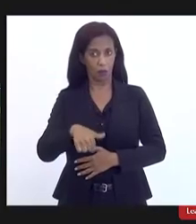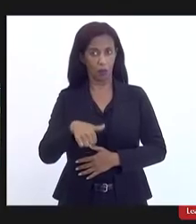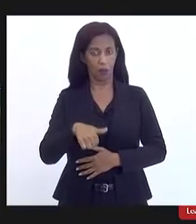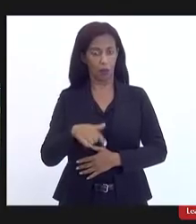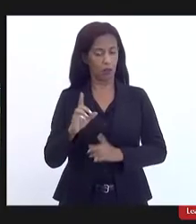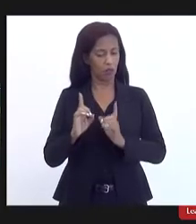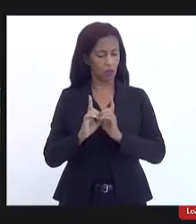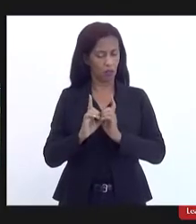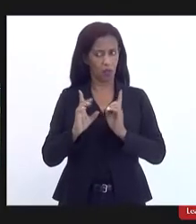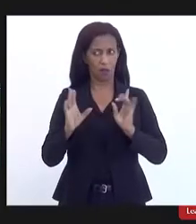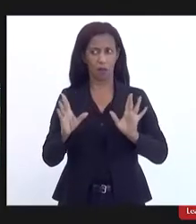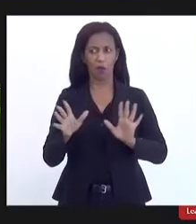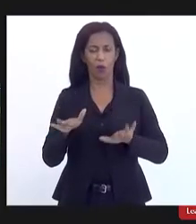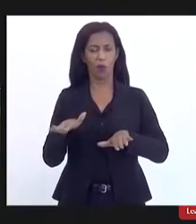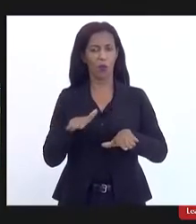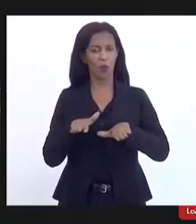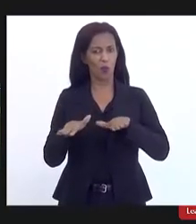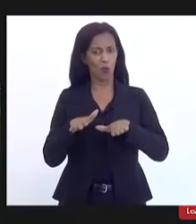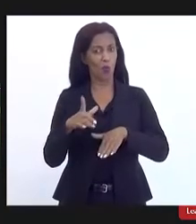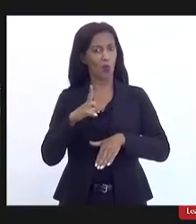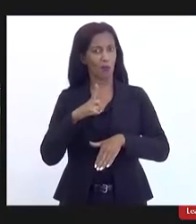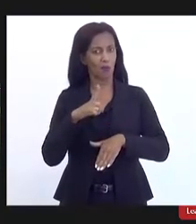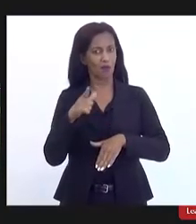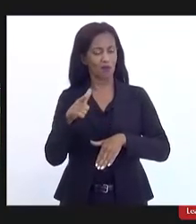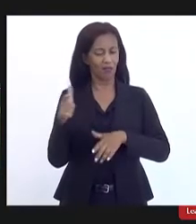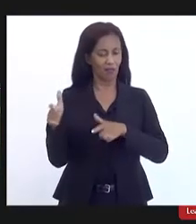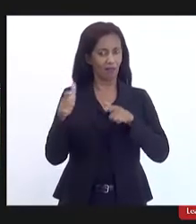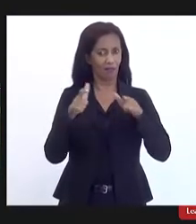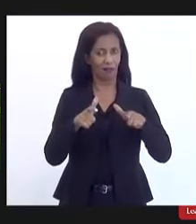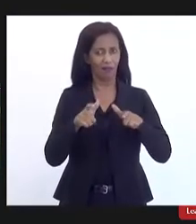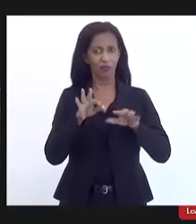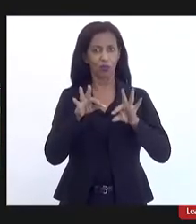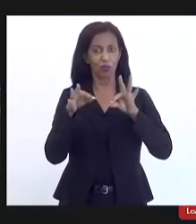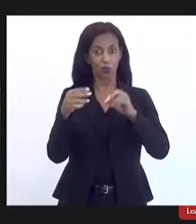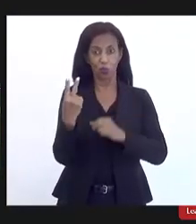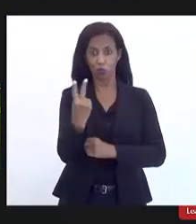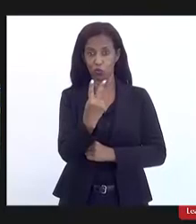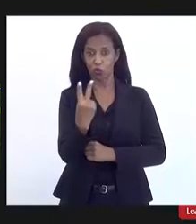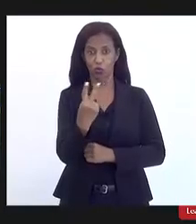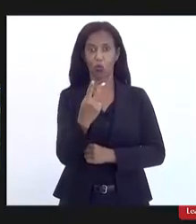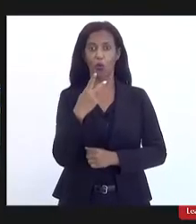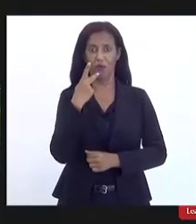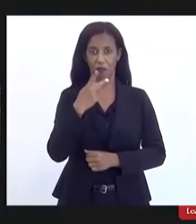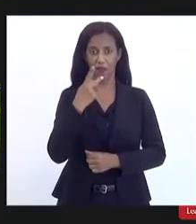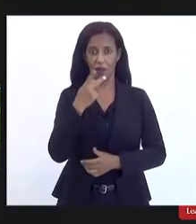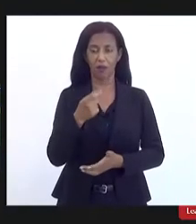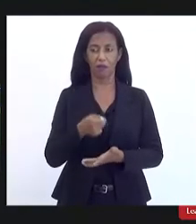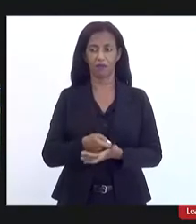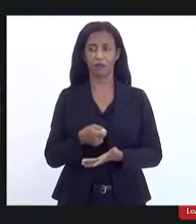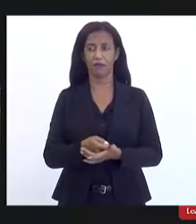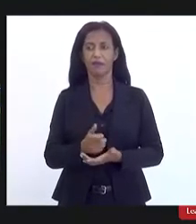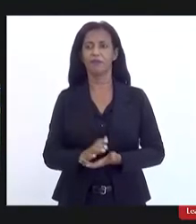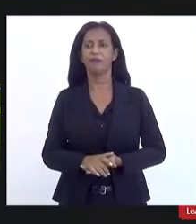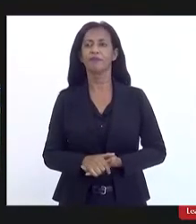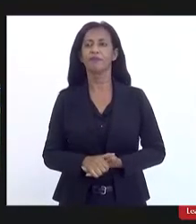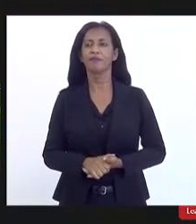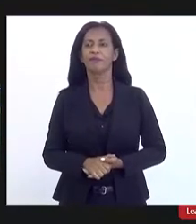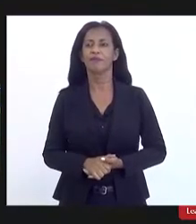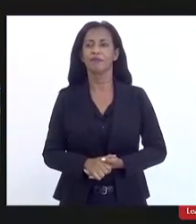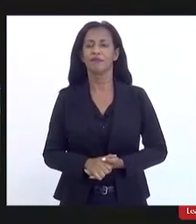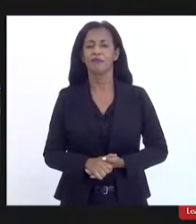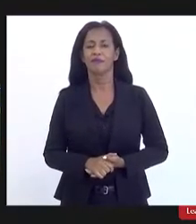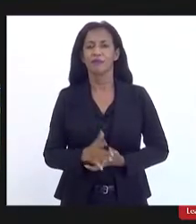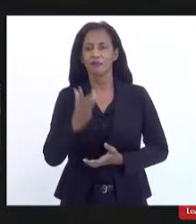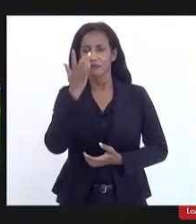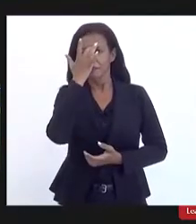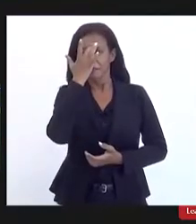democrático o movimento tem espaço certamente os dois terão a fala garantida então eu faço para ser